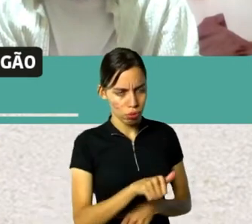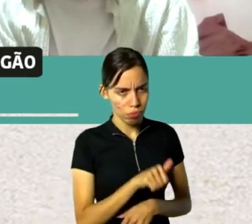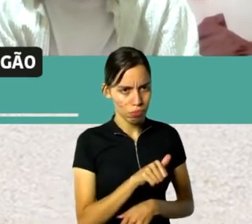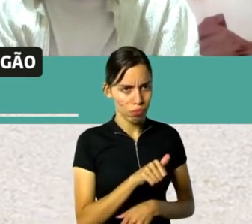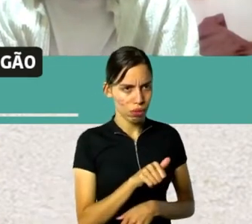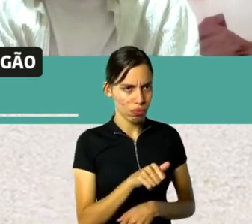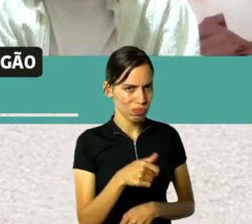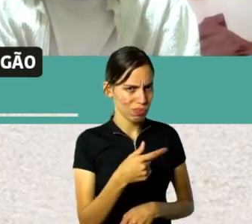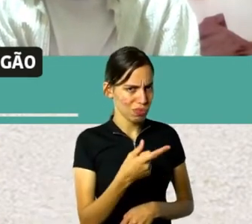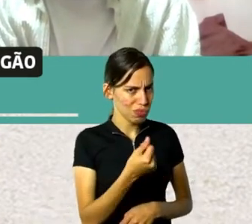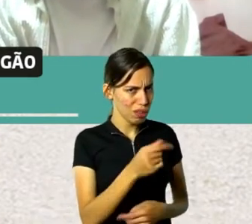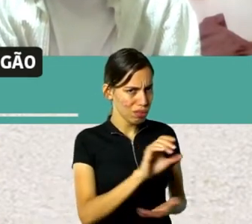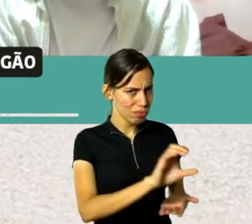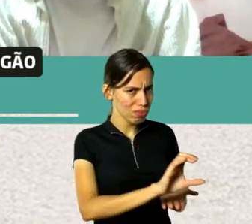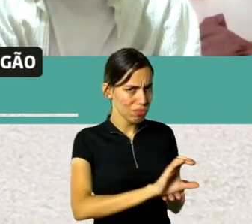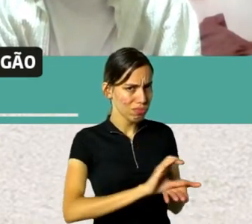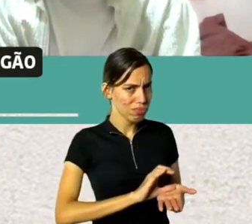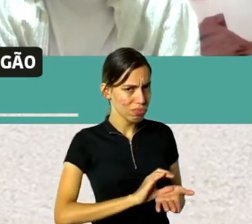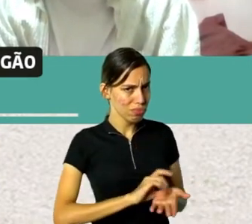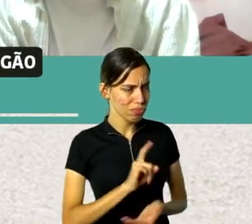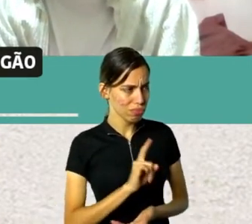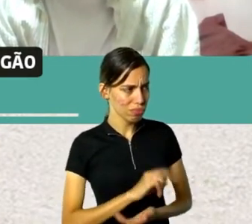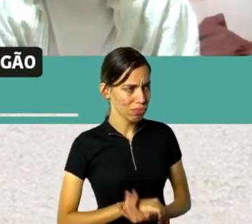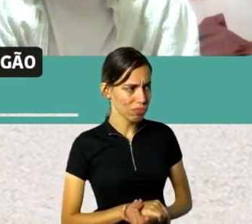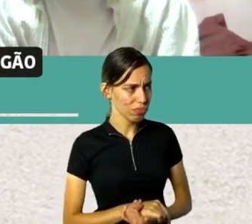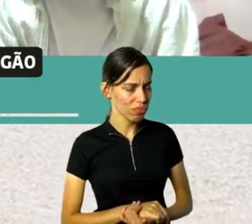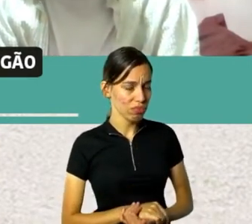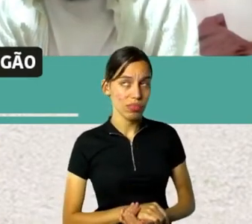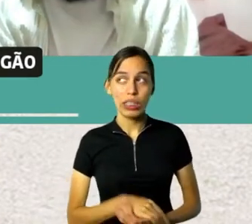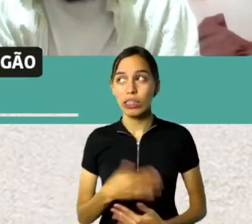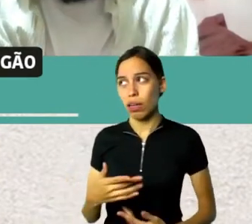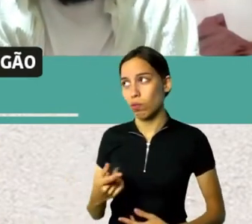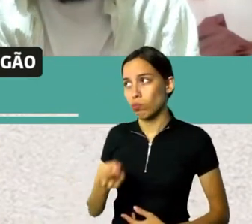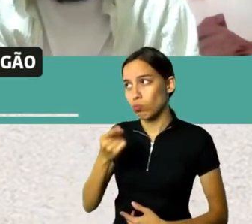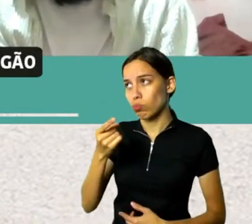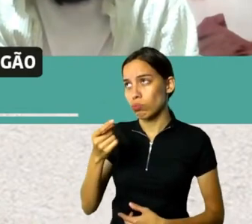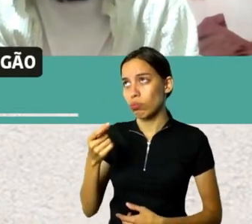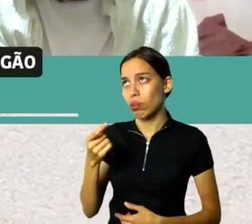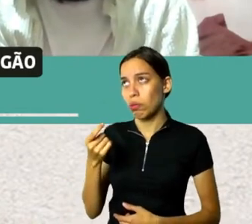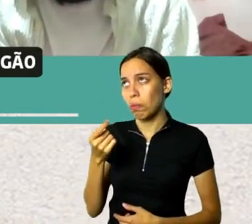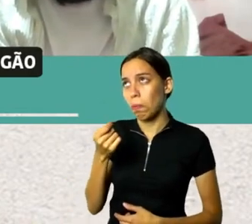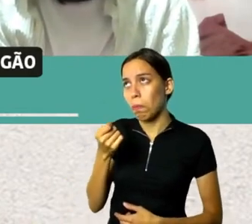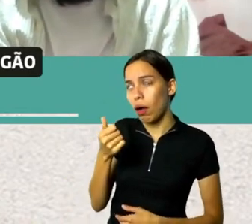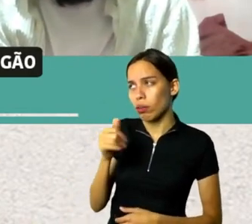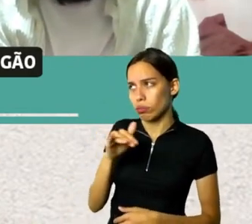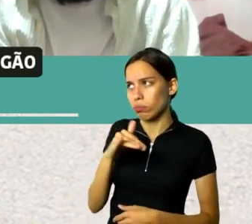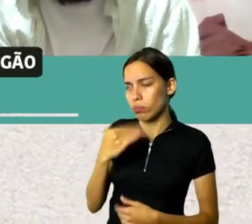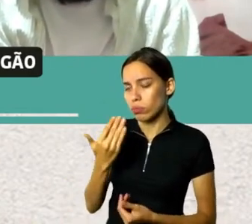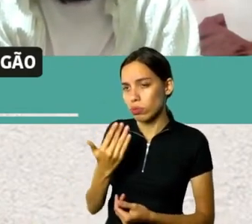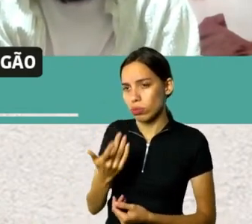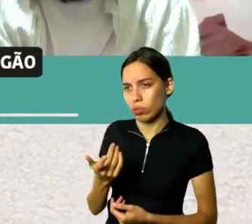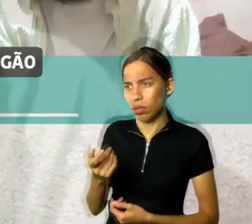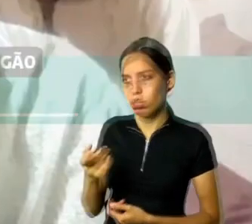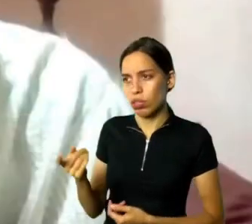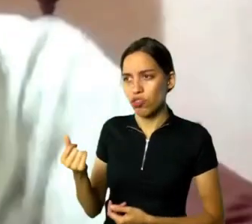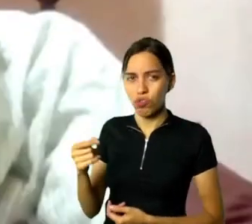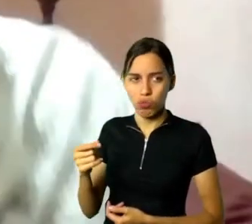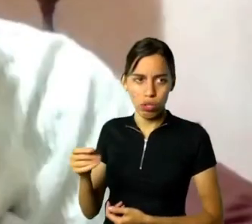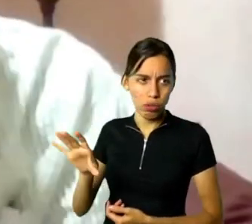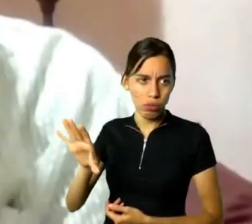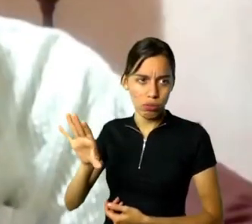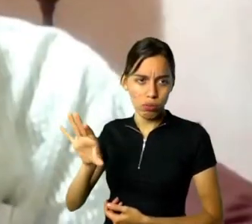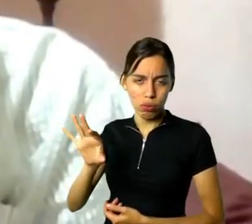sustentar-se bem? Nos últimos anos da vida dele, ele recebeu uma pensão em vida do